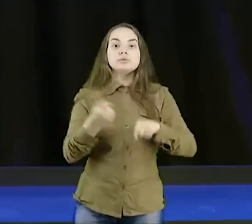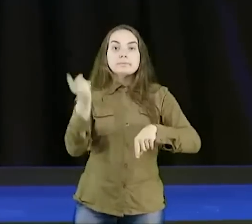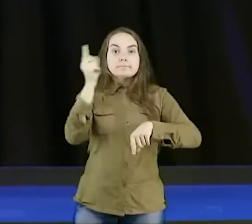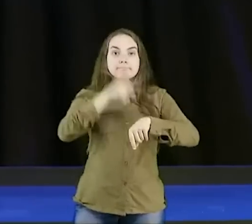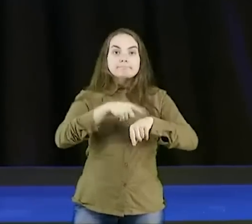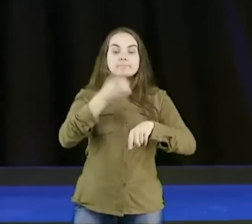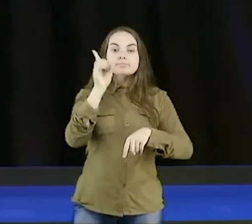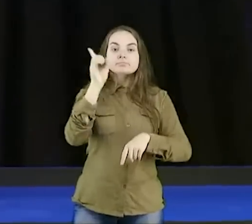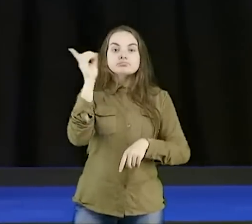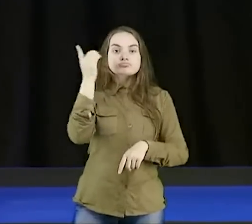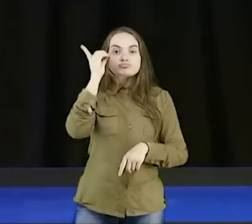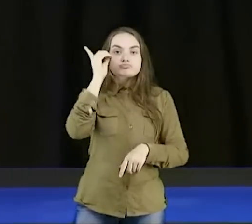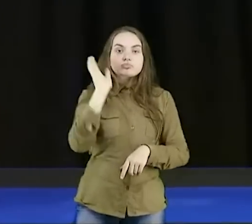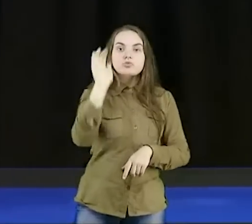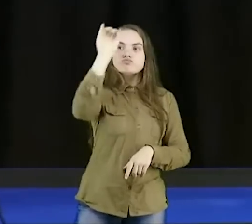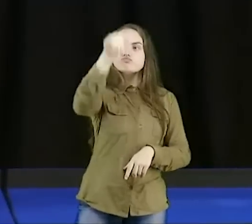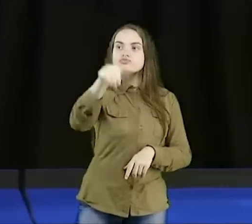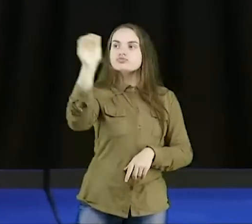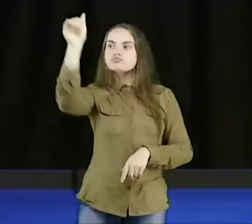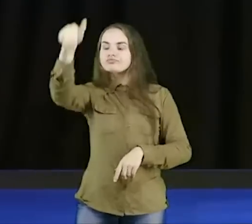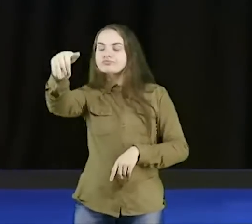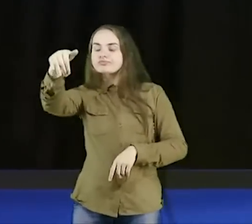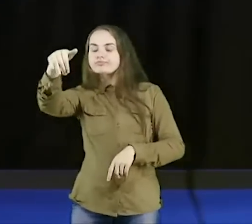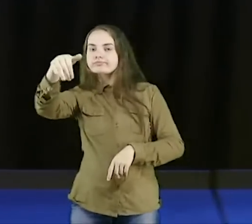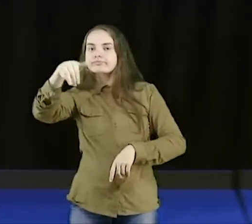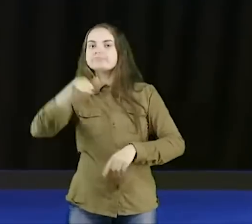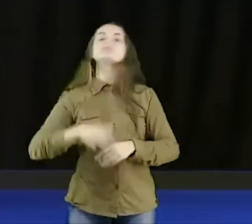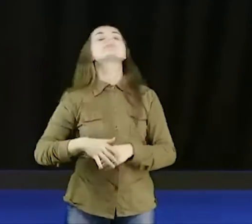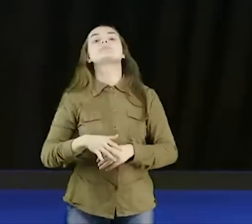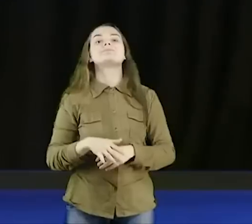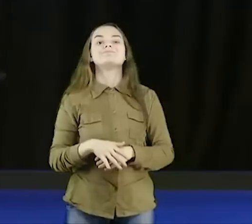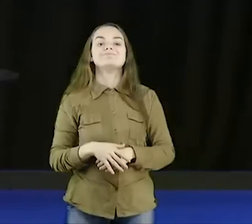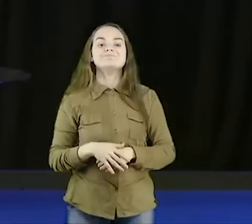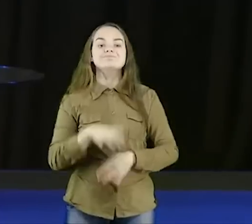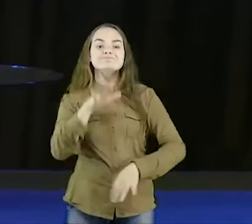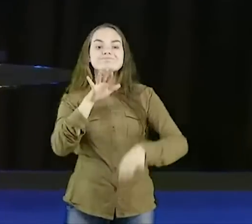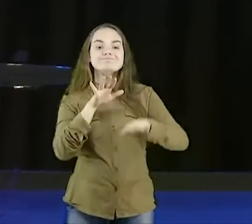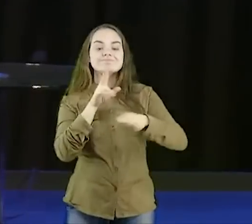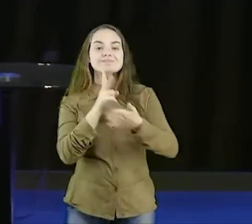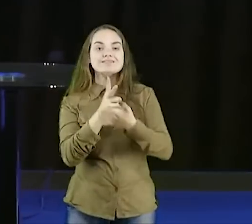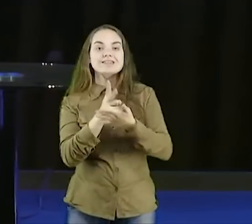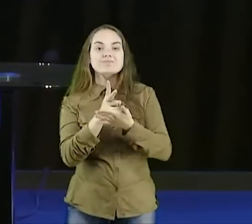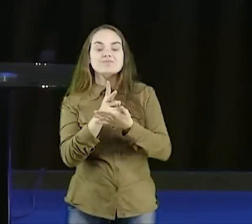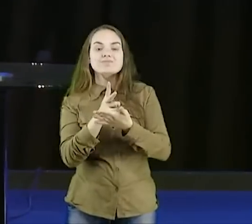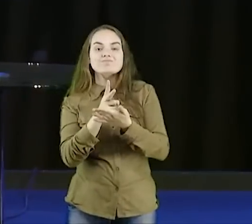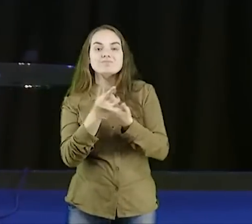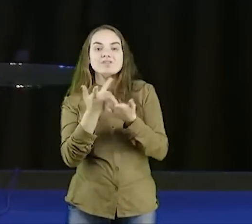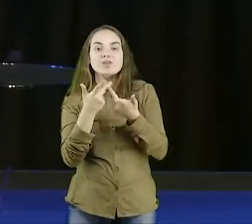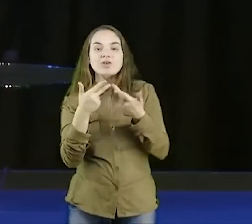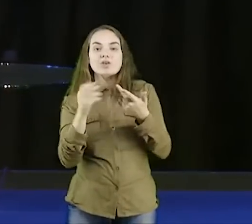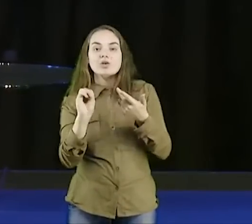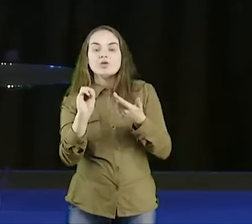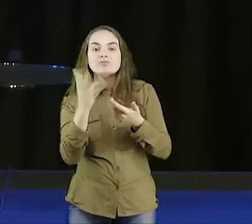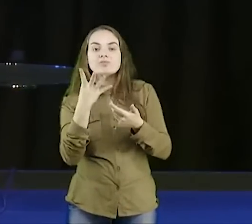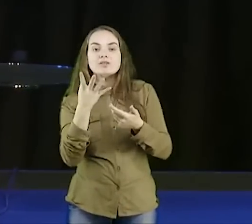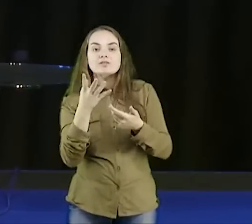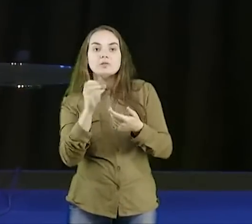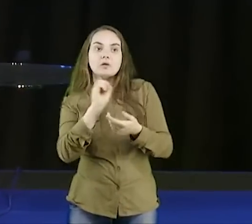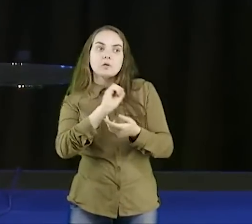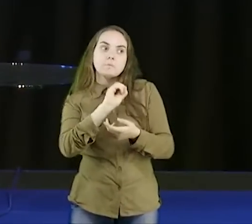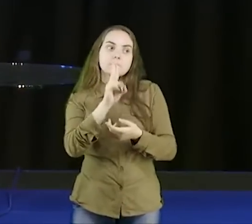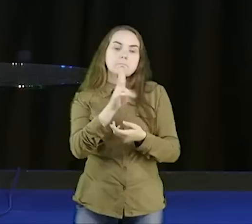age na vida das pessoas, ele acaba trazendo algum tipo de dano, a pessoa fica surda,